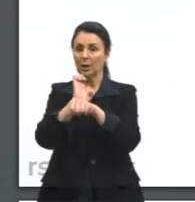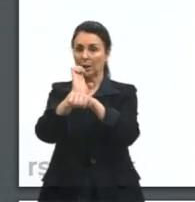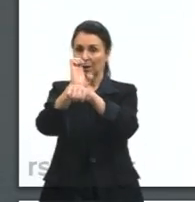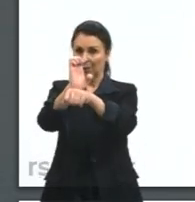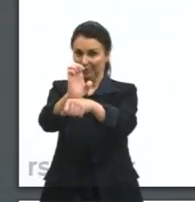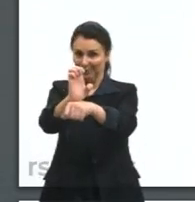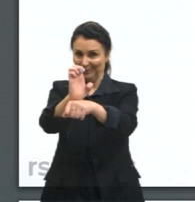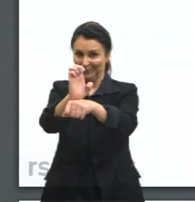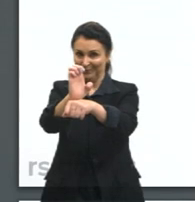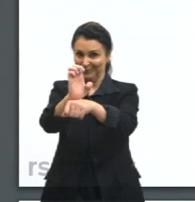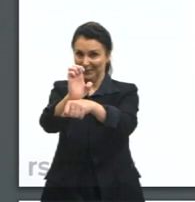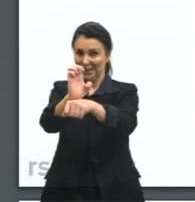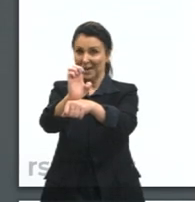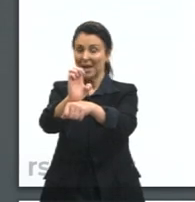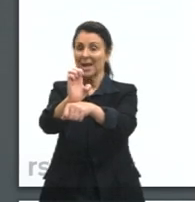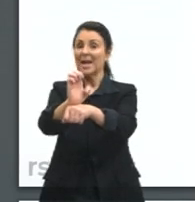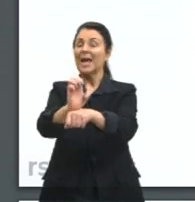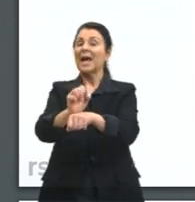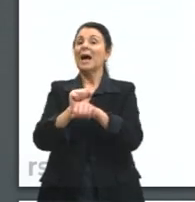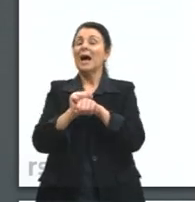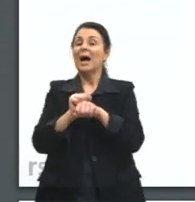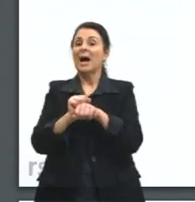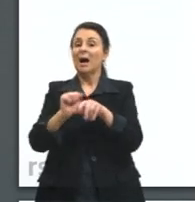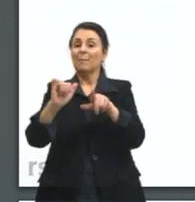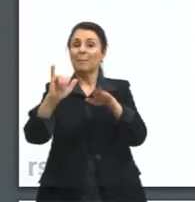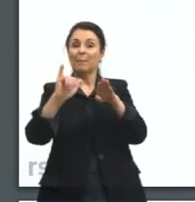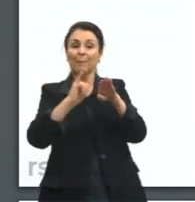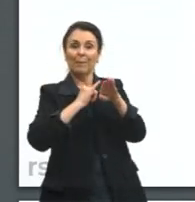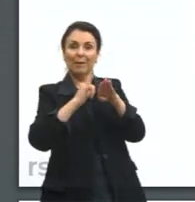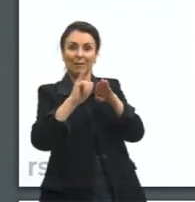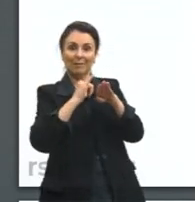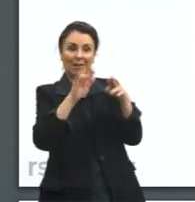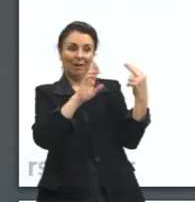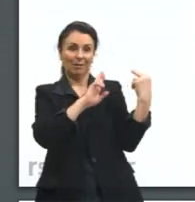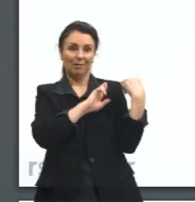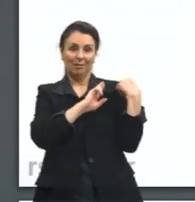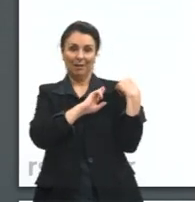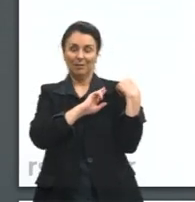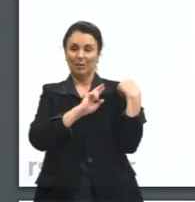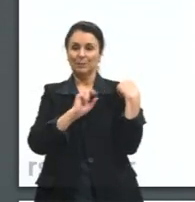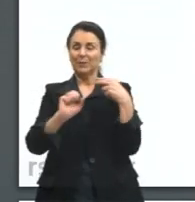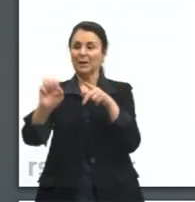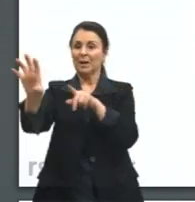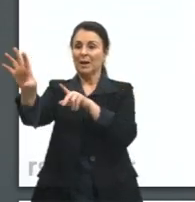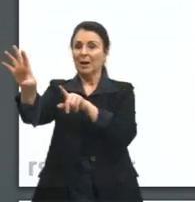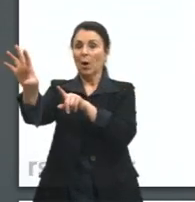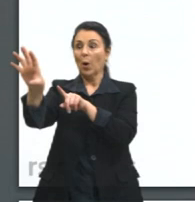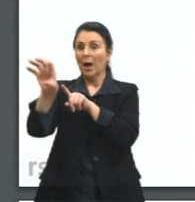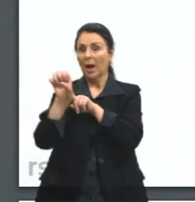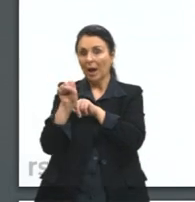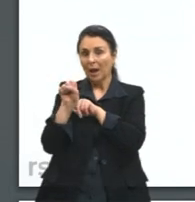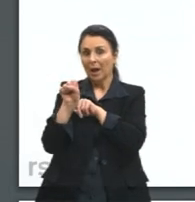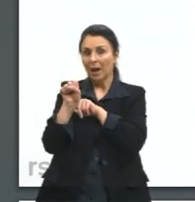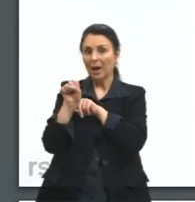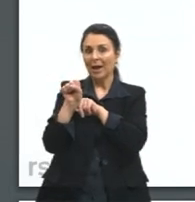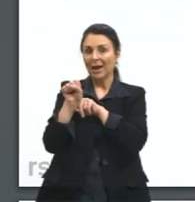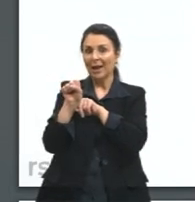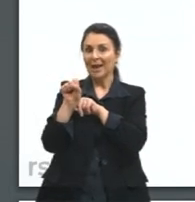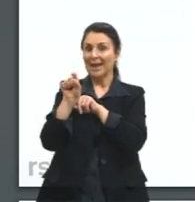transmite a mensagem. E o receptor, como o próprio nome diz, é aquele que